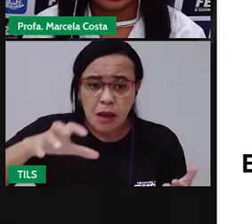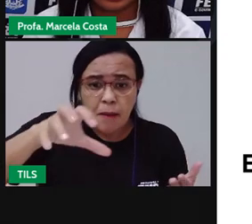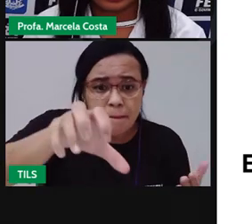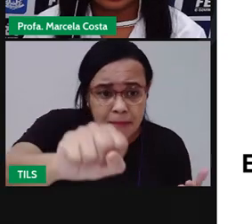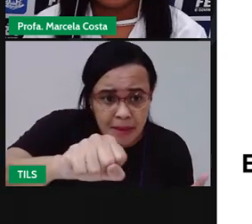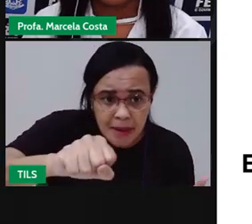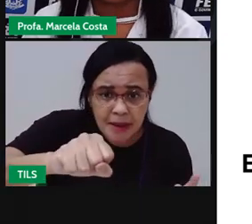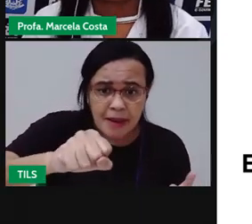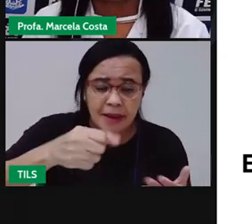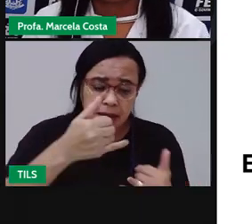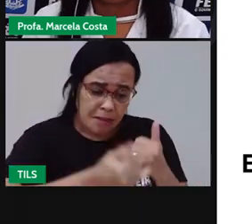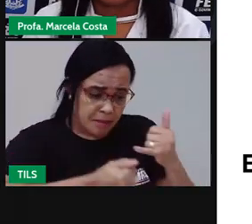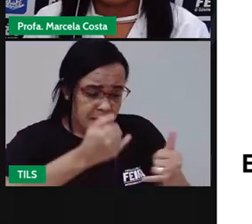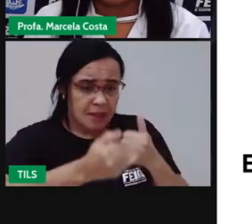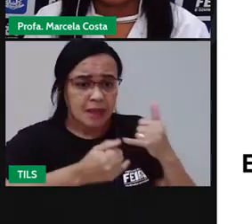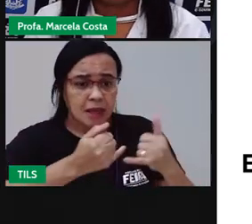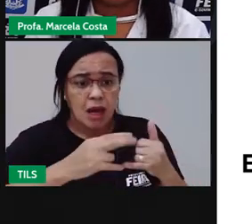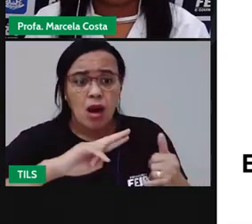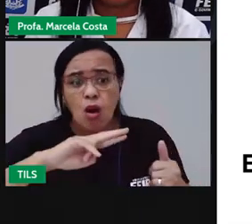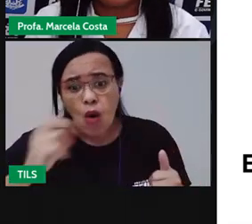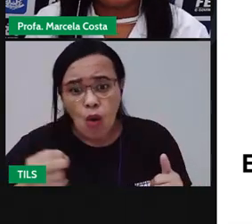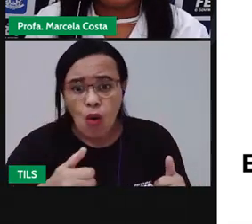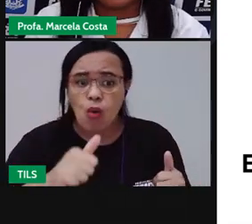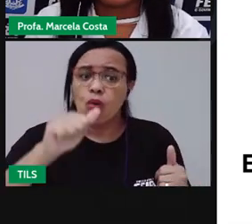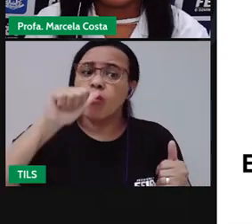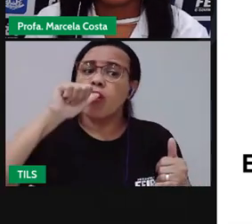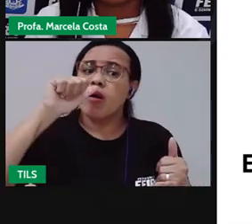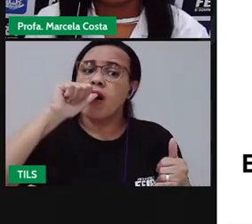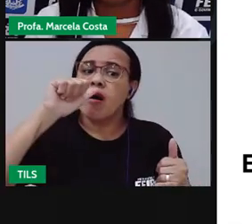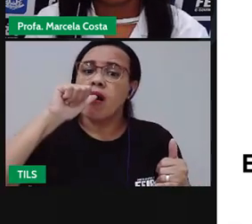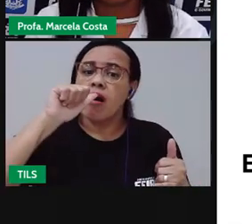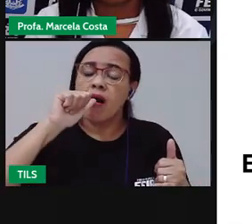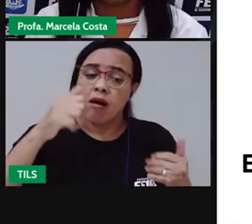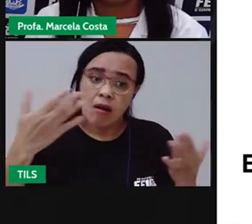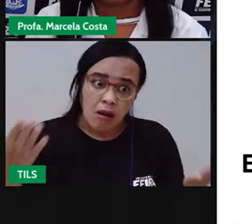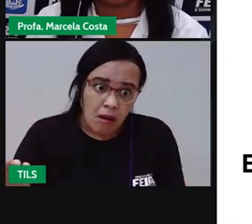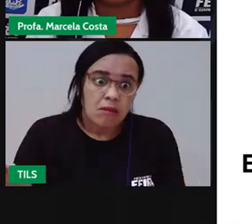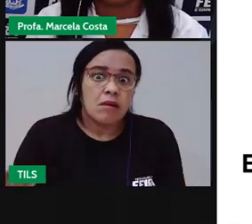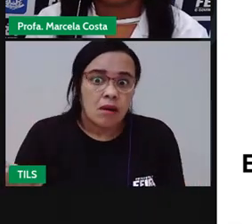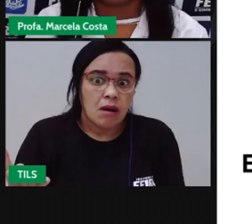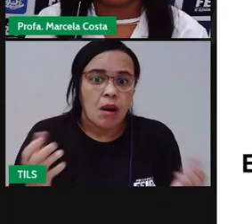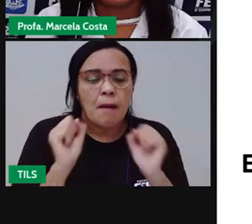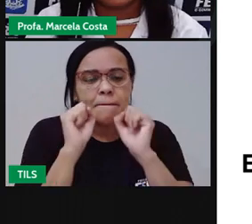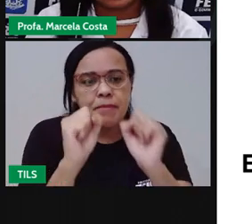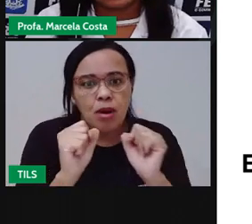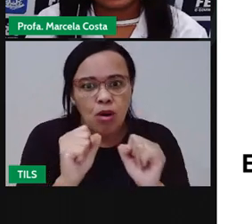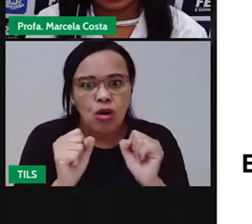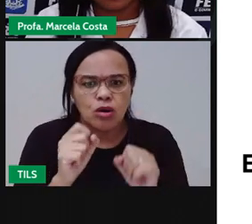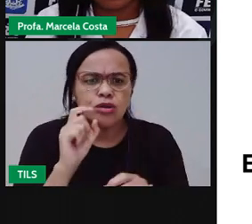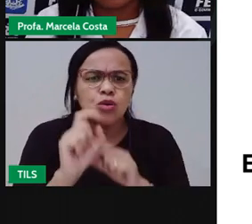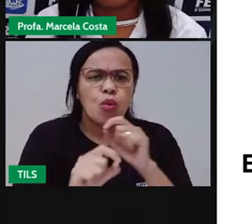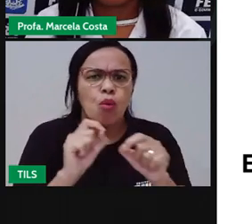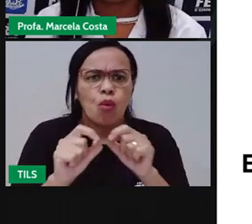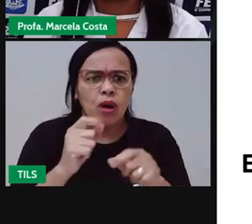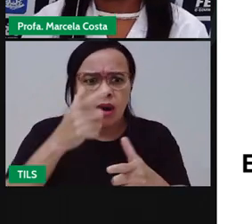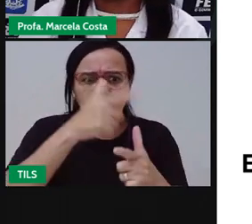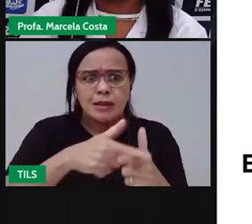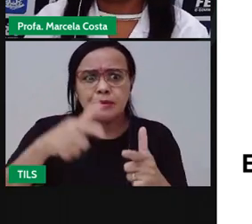ingerir esse produto de limpeza e pode sofrer uma intoxicação.